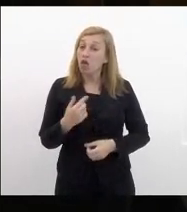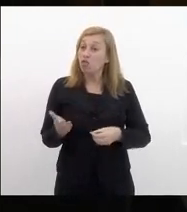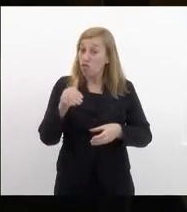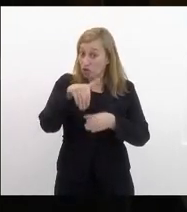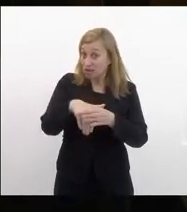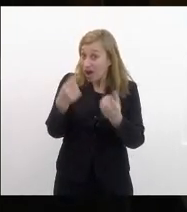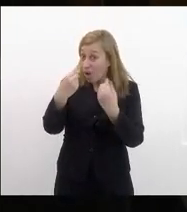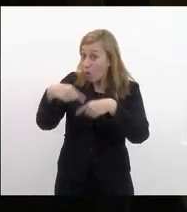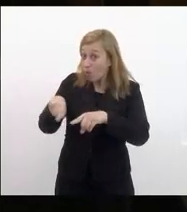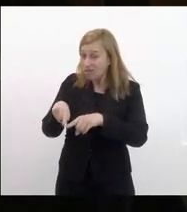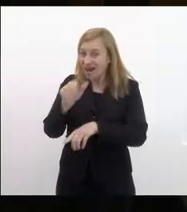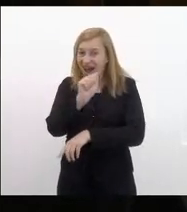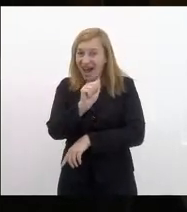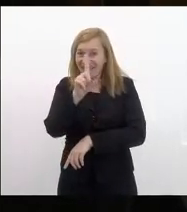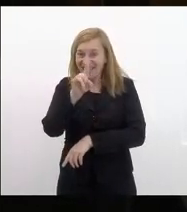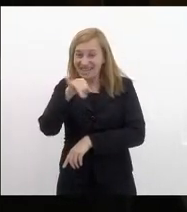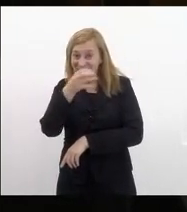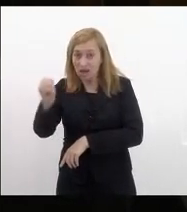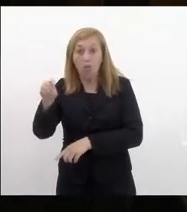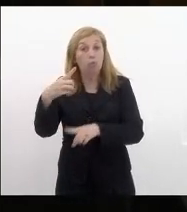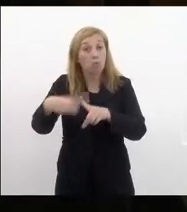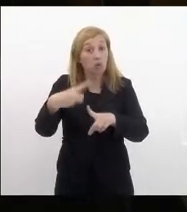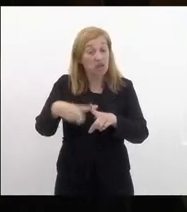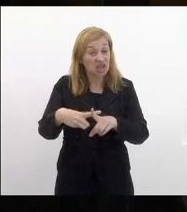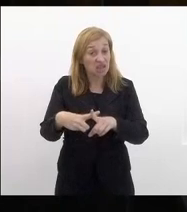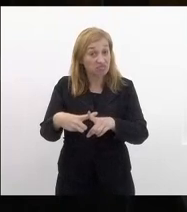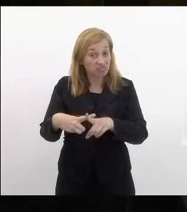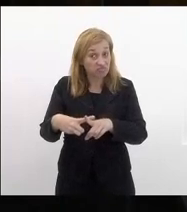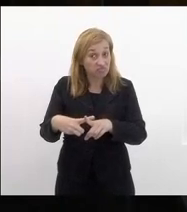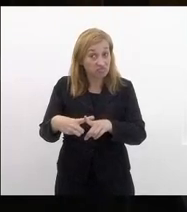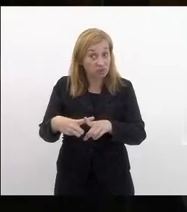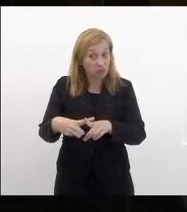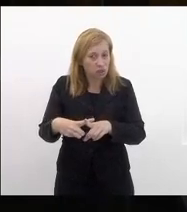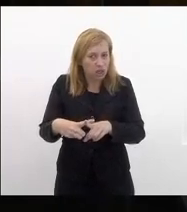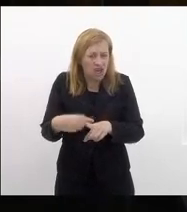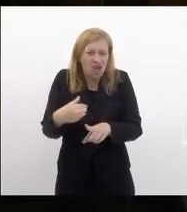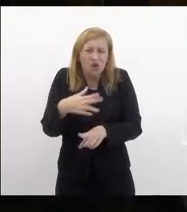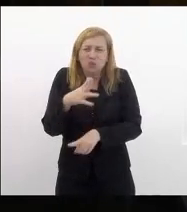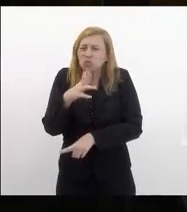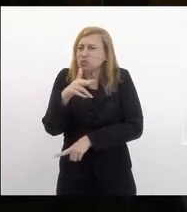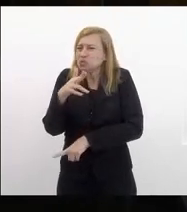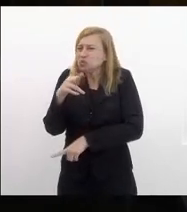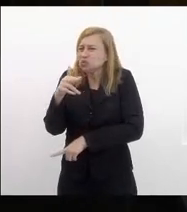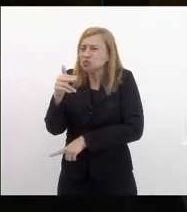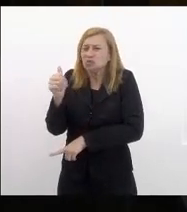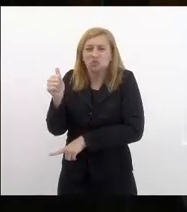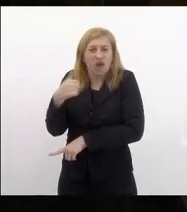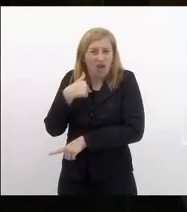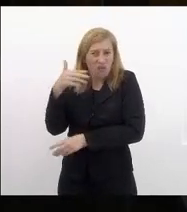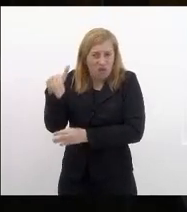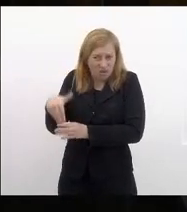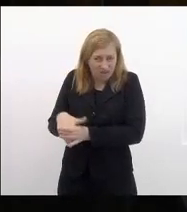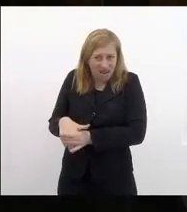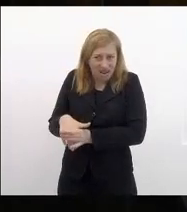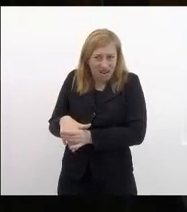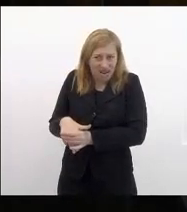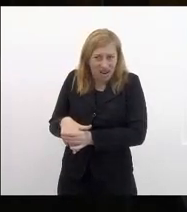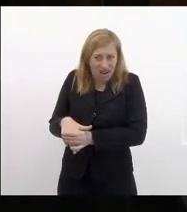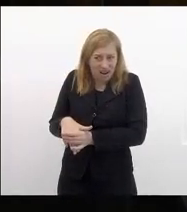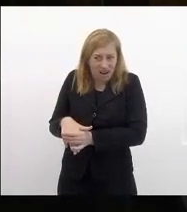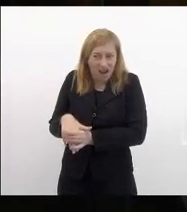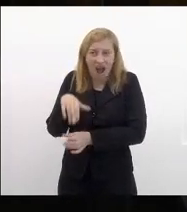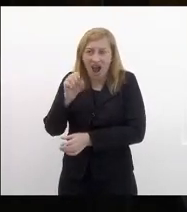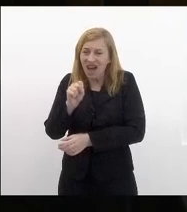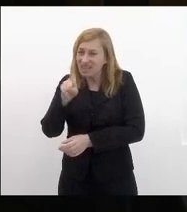contra a adesão porque afinal de contas eu jamais posso votar pela